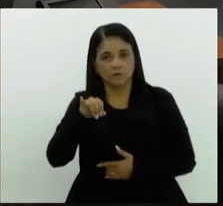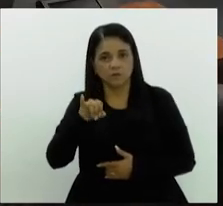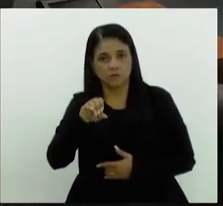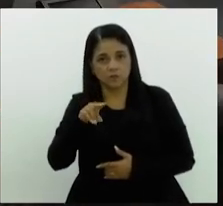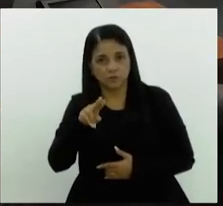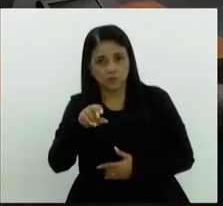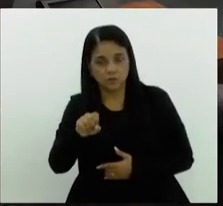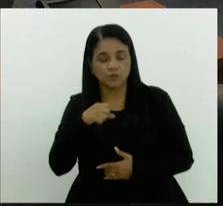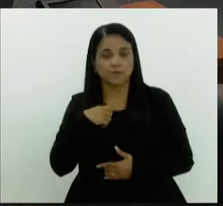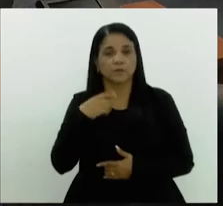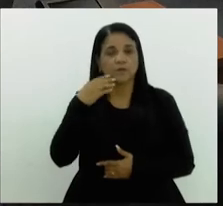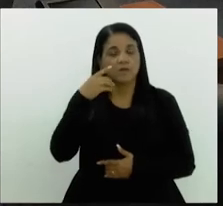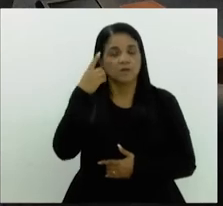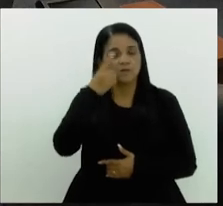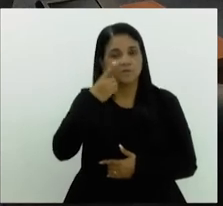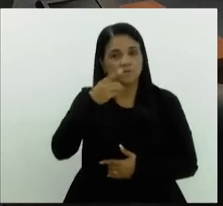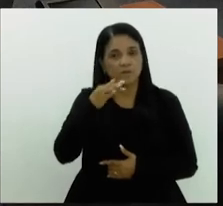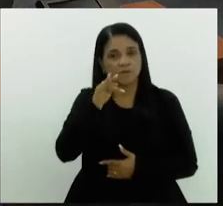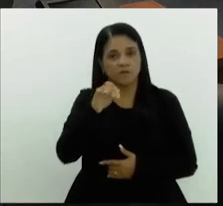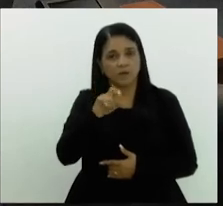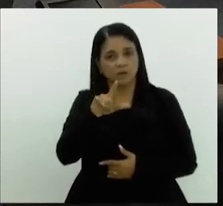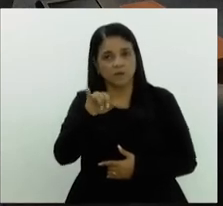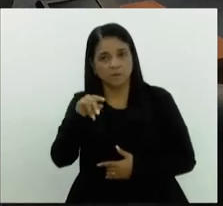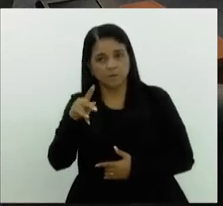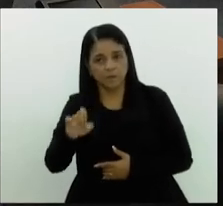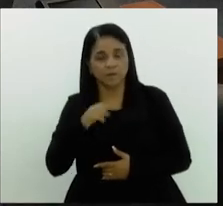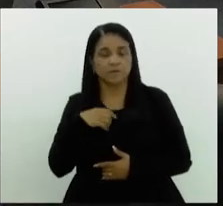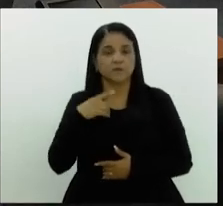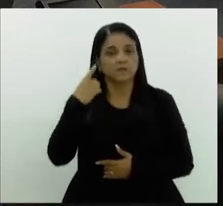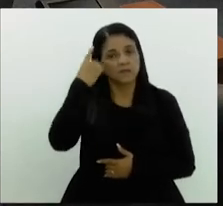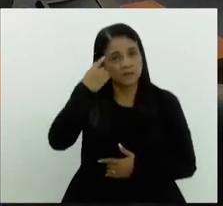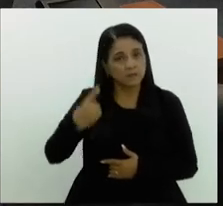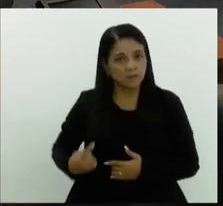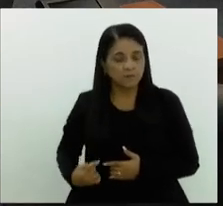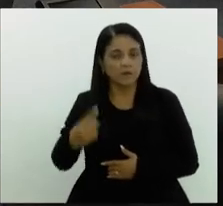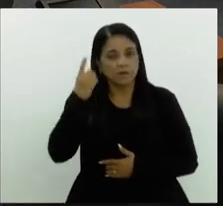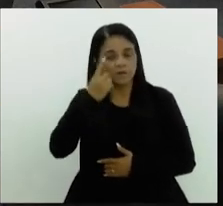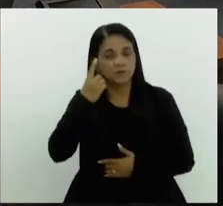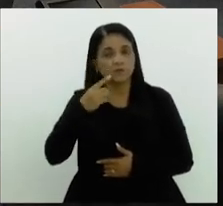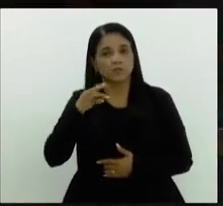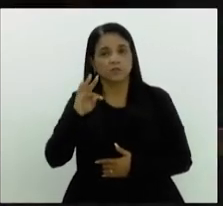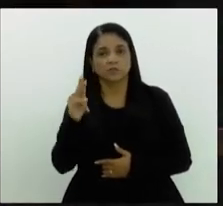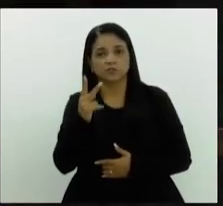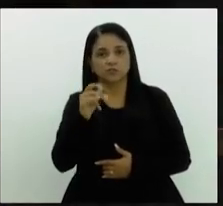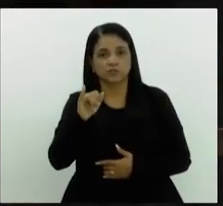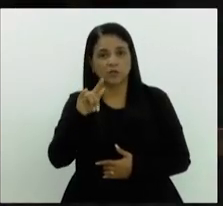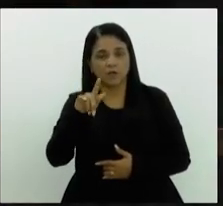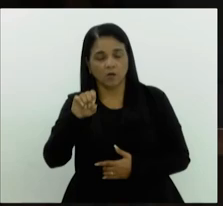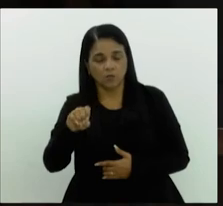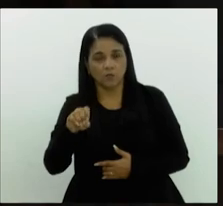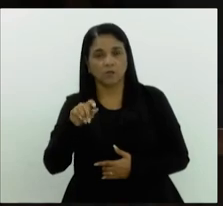Felipe Soares Dani Balbi Tiago Rangel